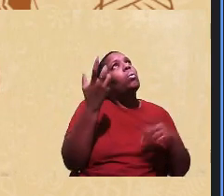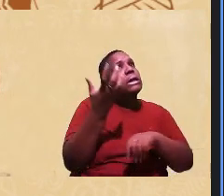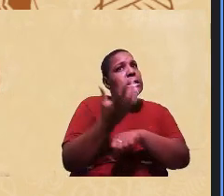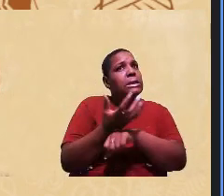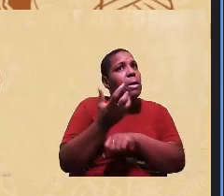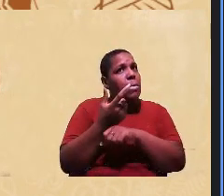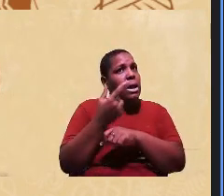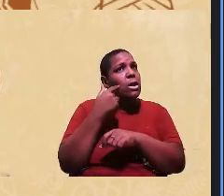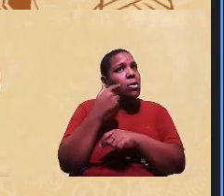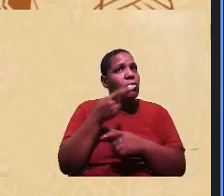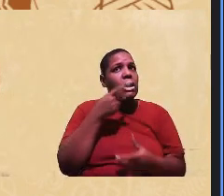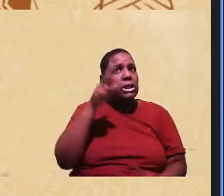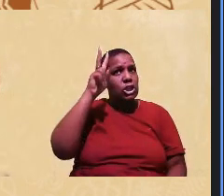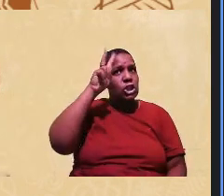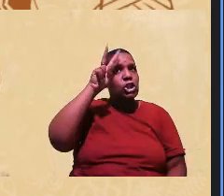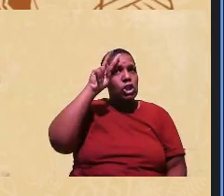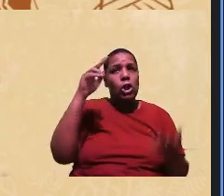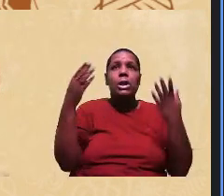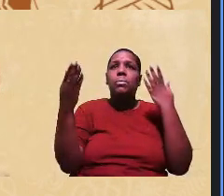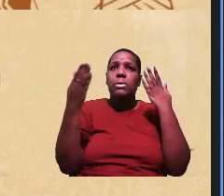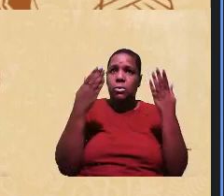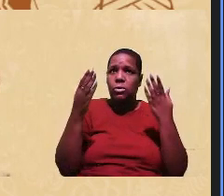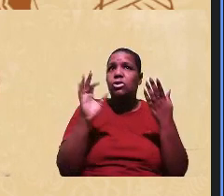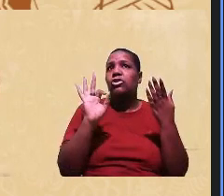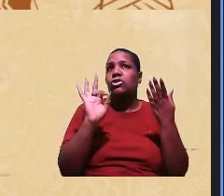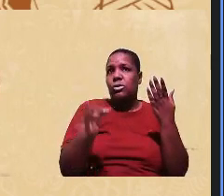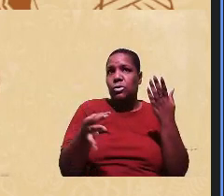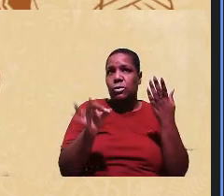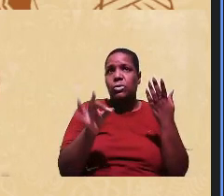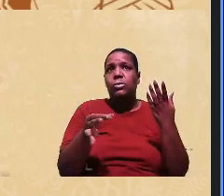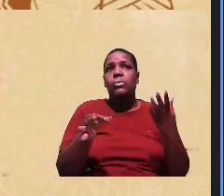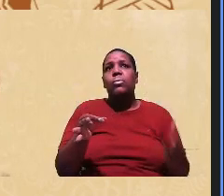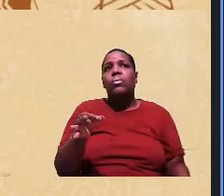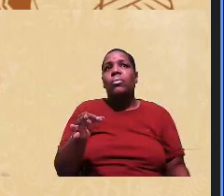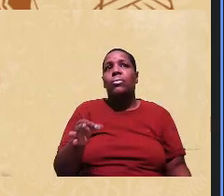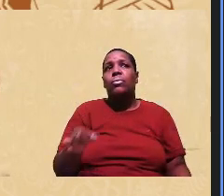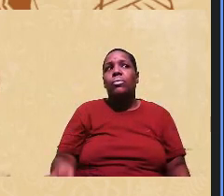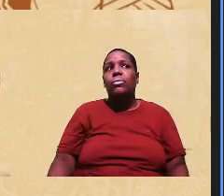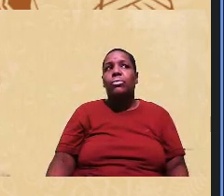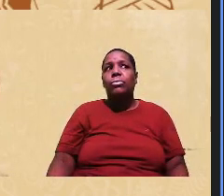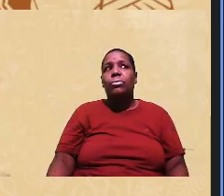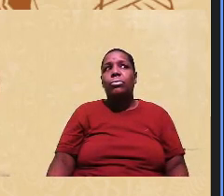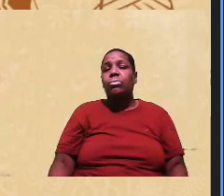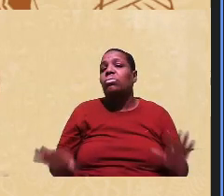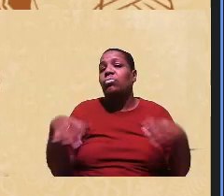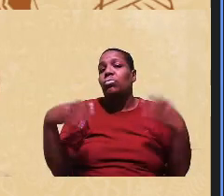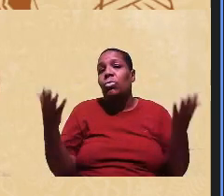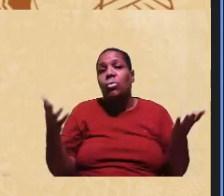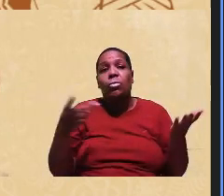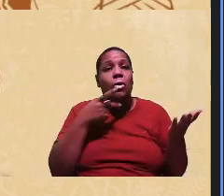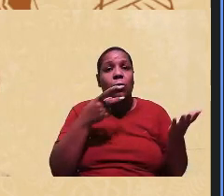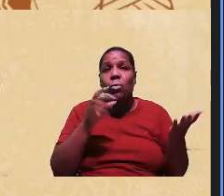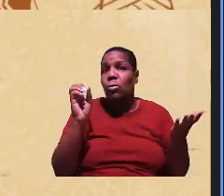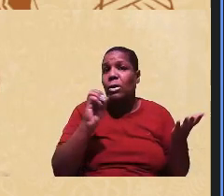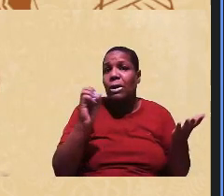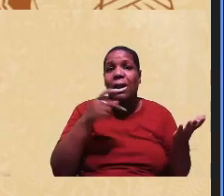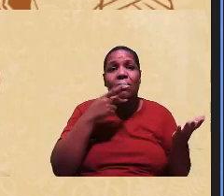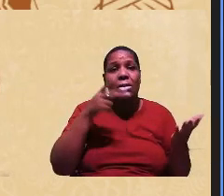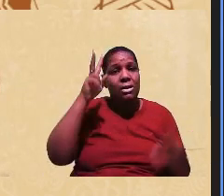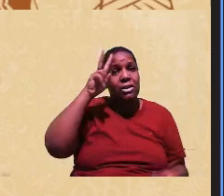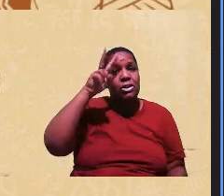que é a história da psicologia né e já não dá para falar da história da psicologia